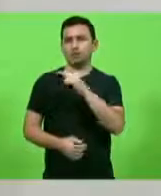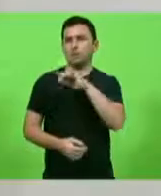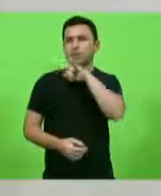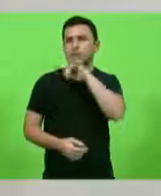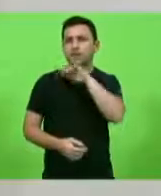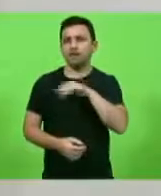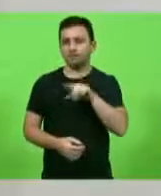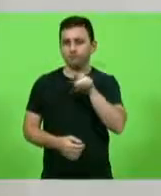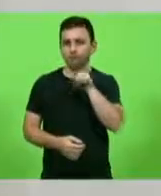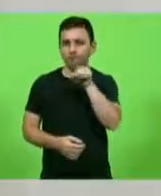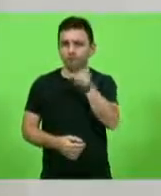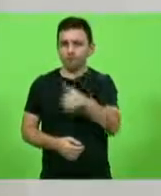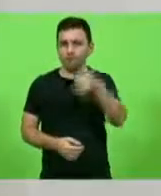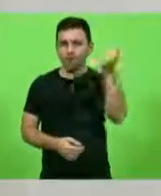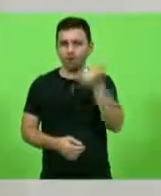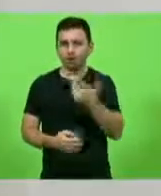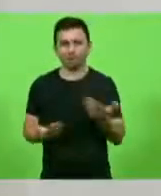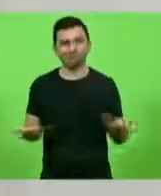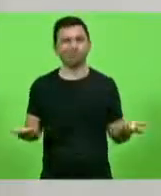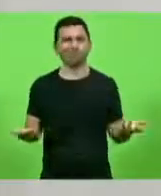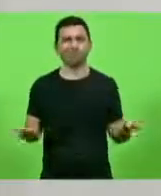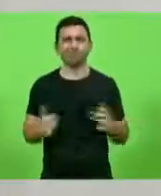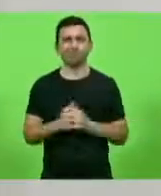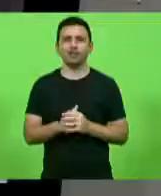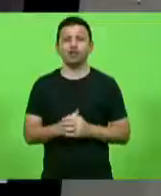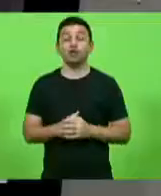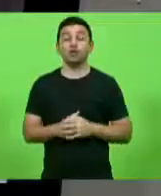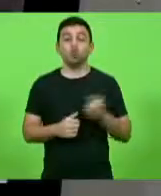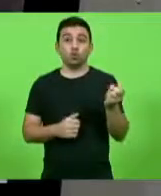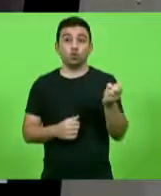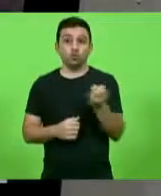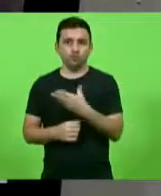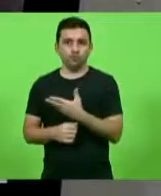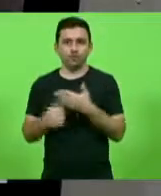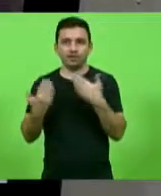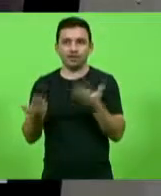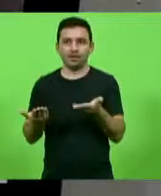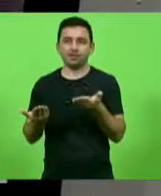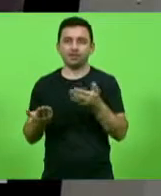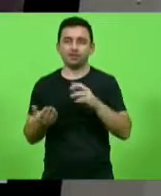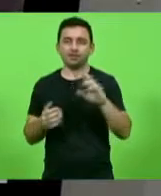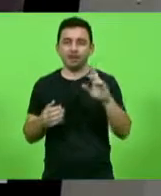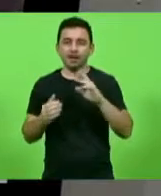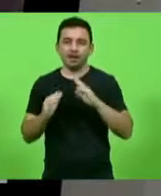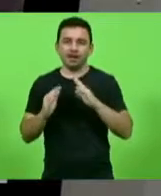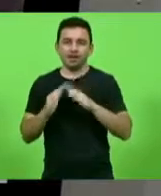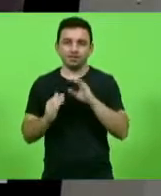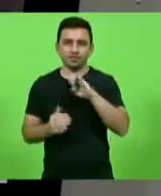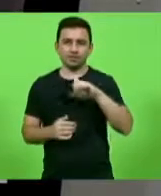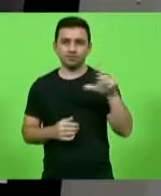certo? Não cola essa conversa. Bom, o novo chefe da Casa Civil, supostamente, seria a pessoa que colocava